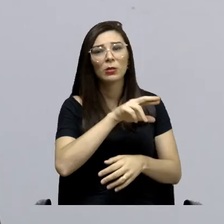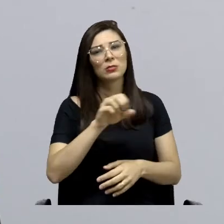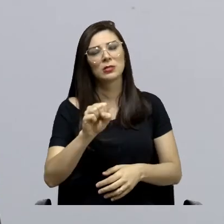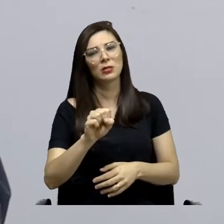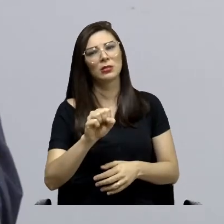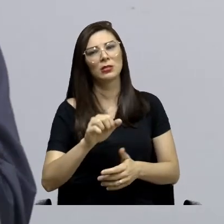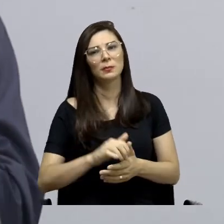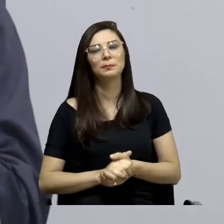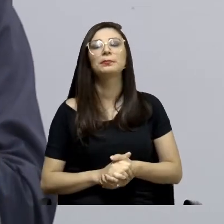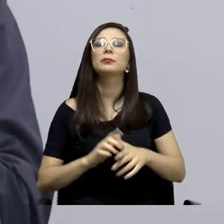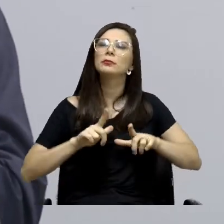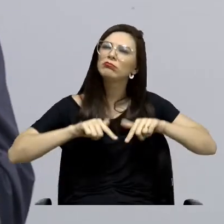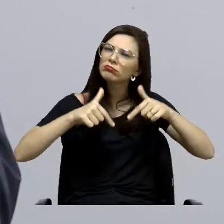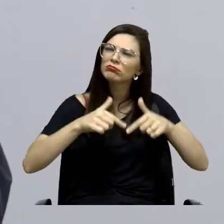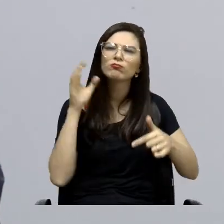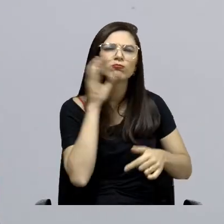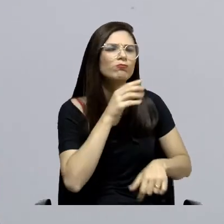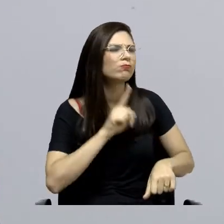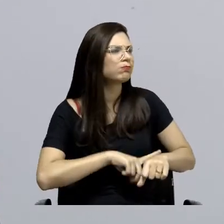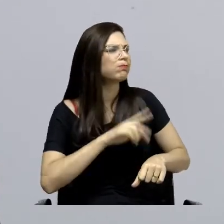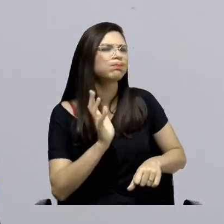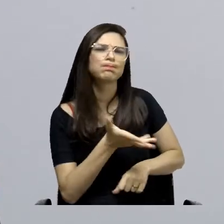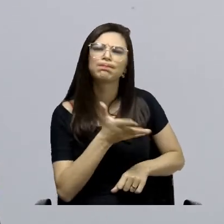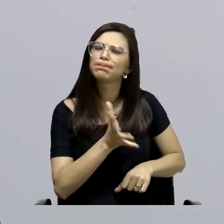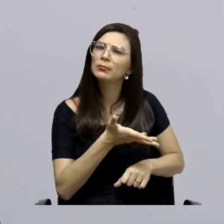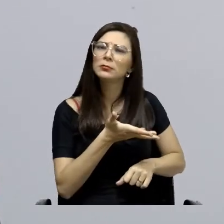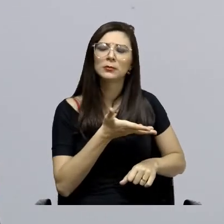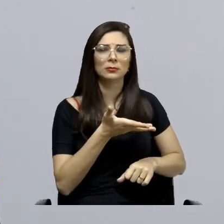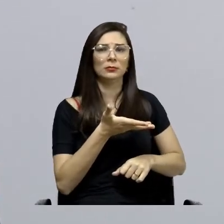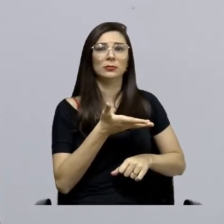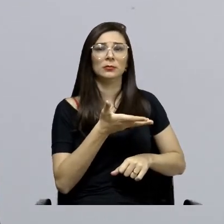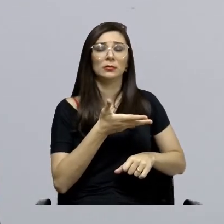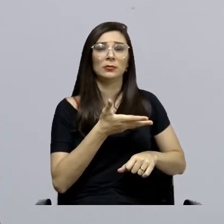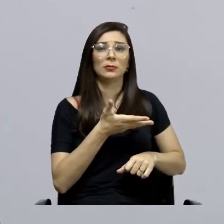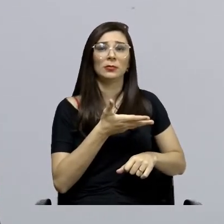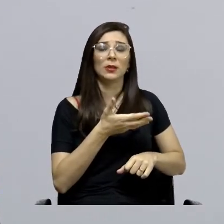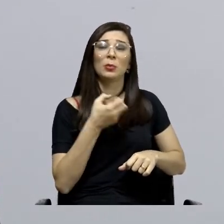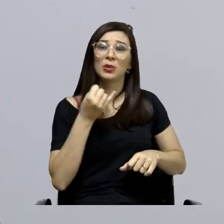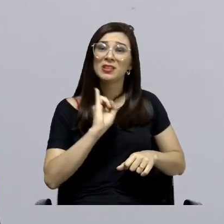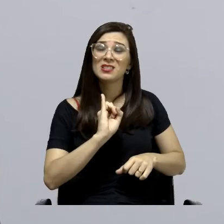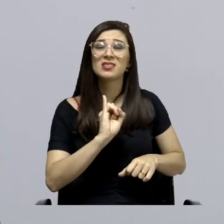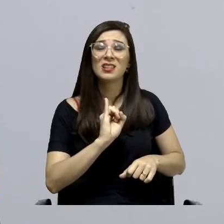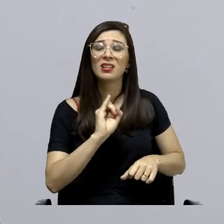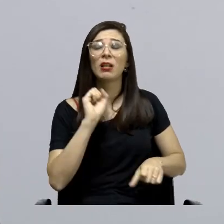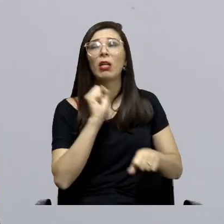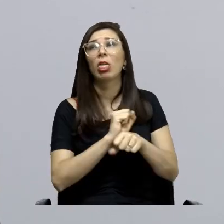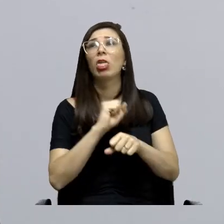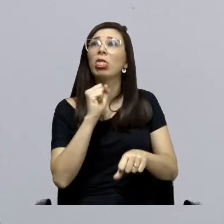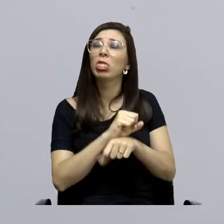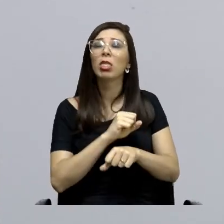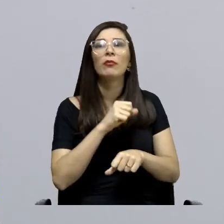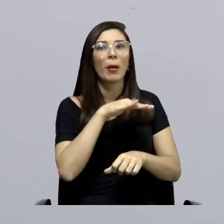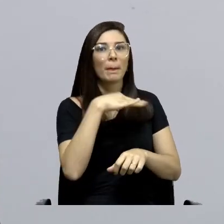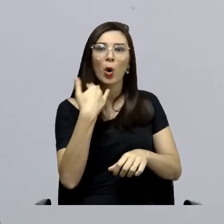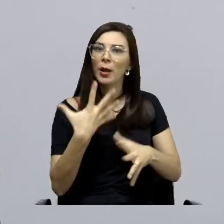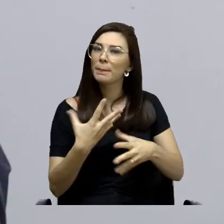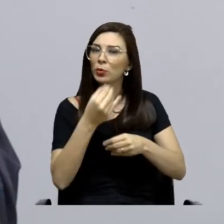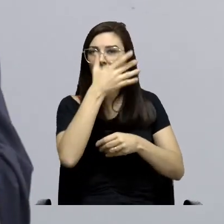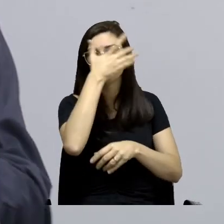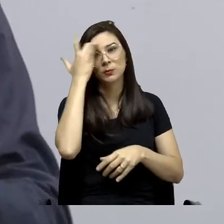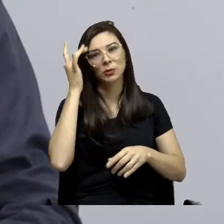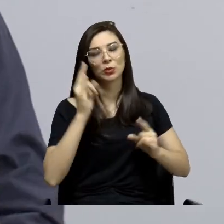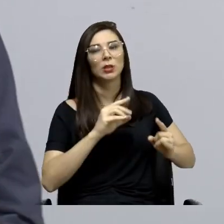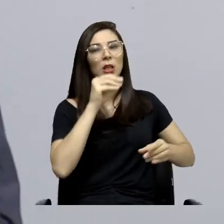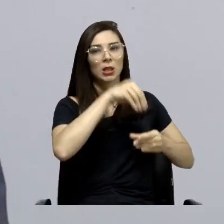tem que tomar uma atitude radical e rápido. Antes que vai morrendo, gente, vai morrendo, vai morrendo. E aí,